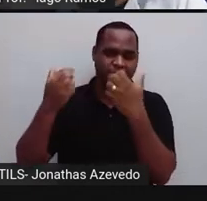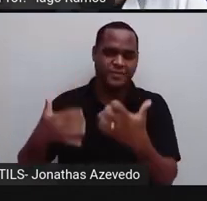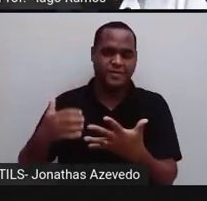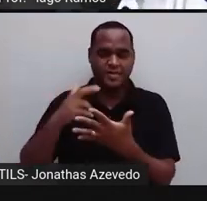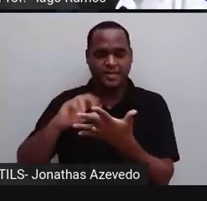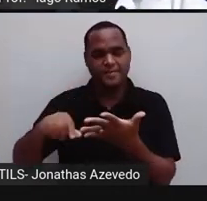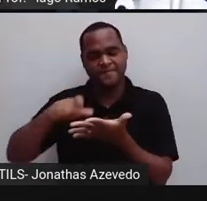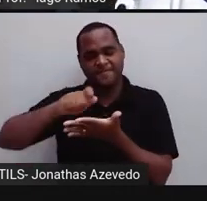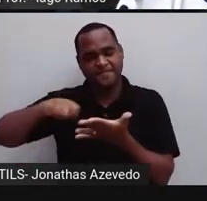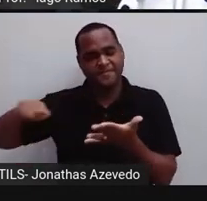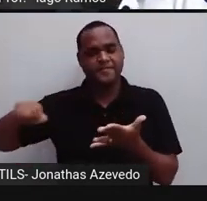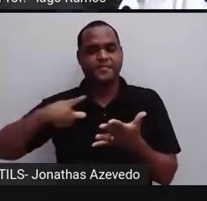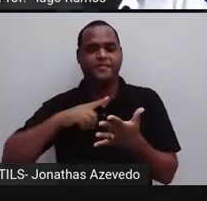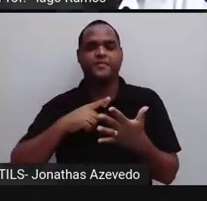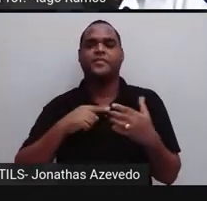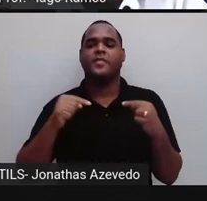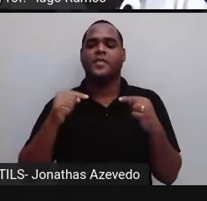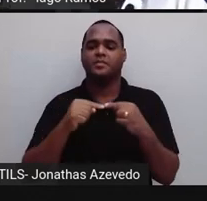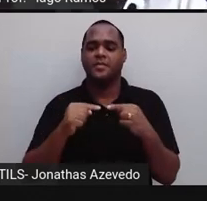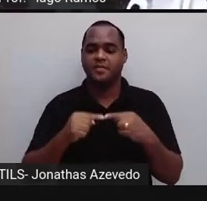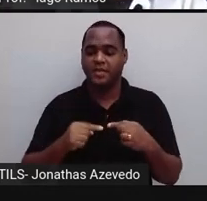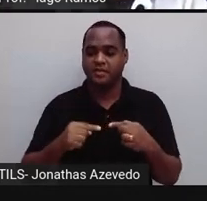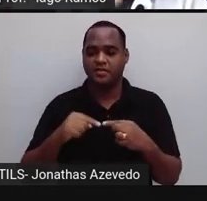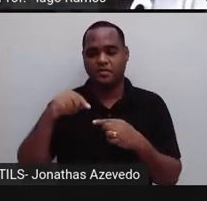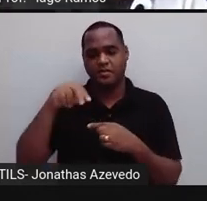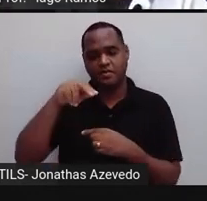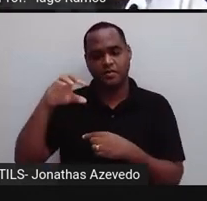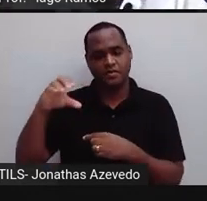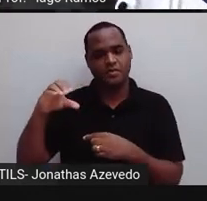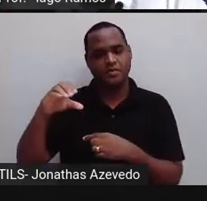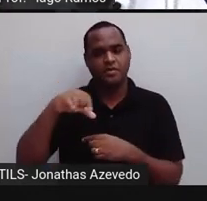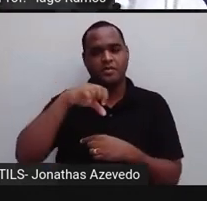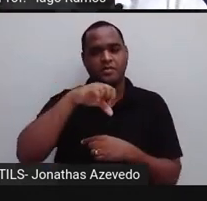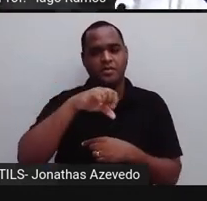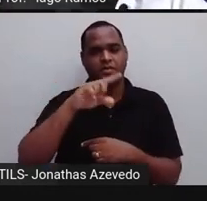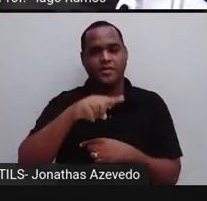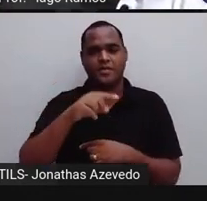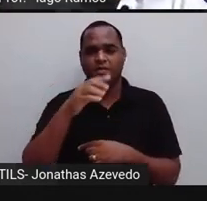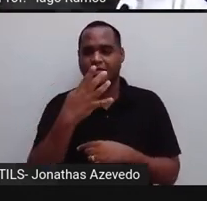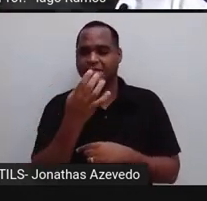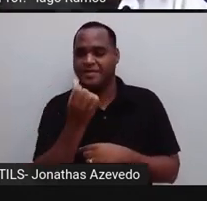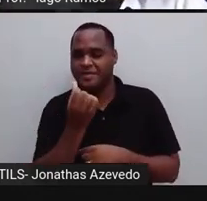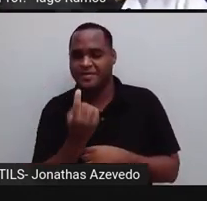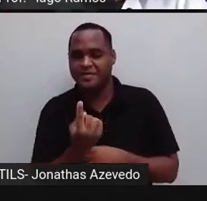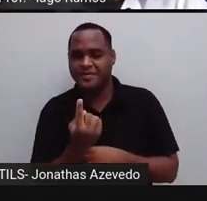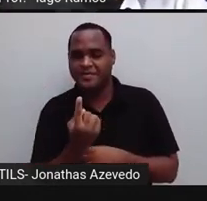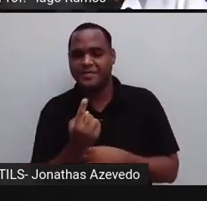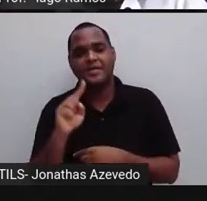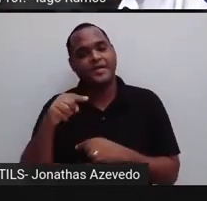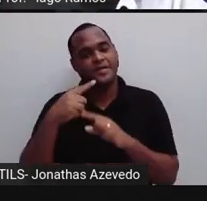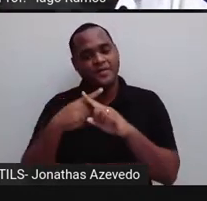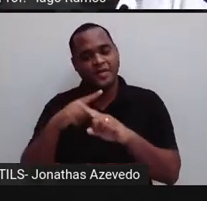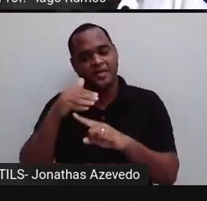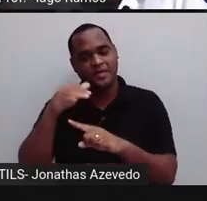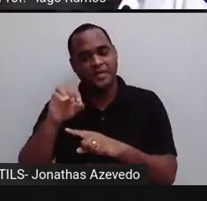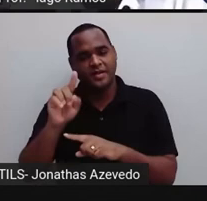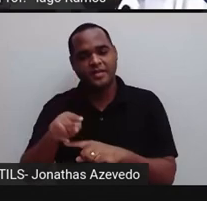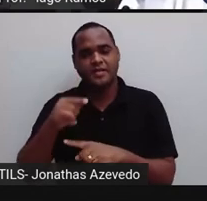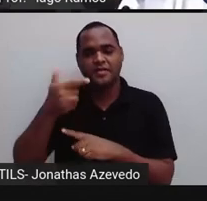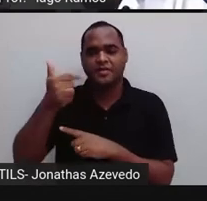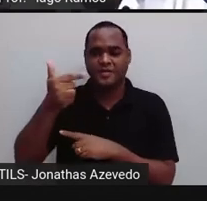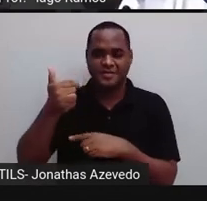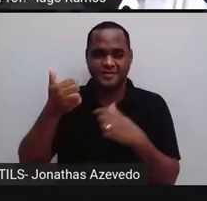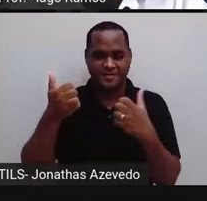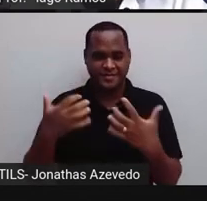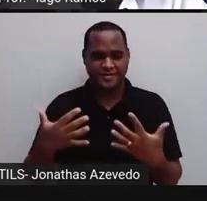na forma de notação científica, 9,461 vezes 10 elevado a 12, tá